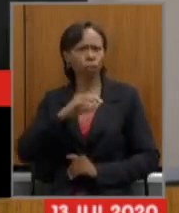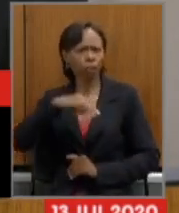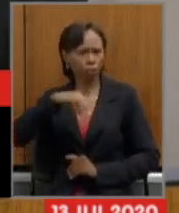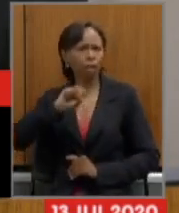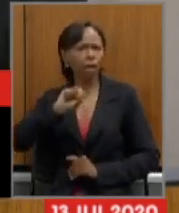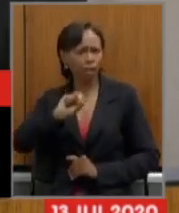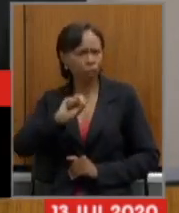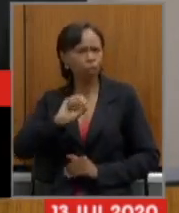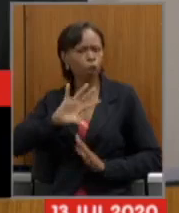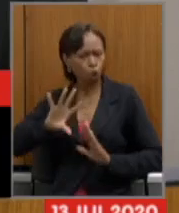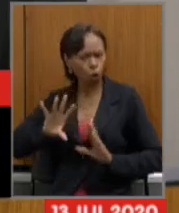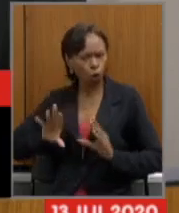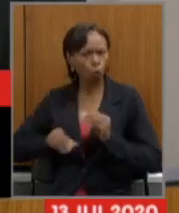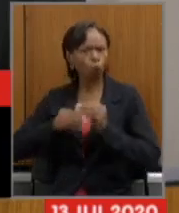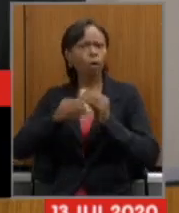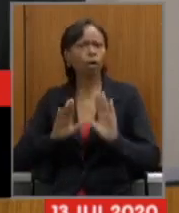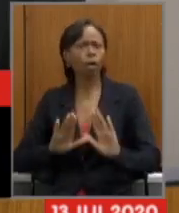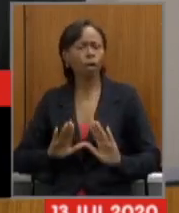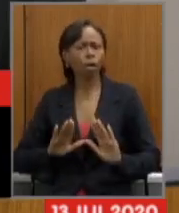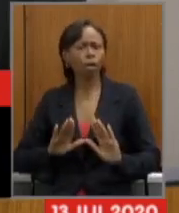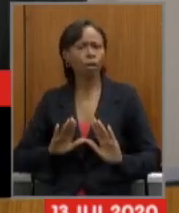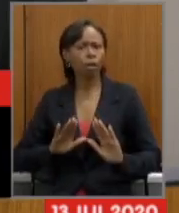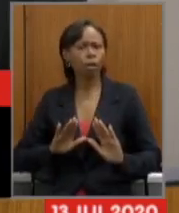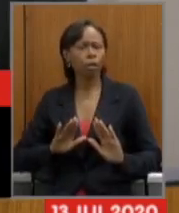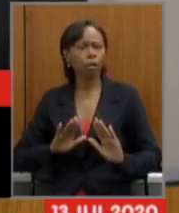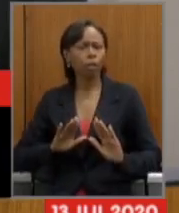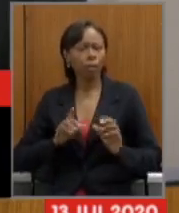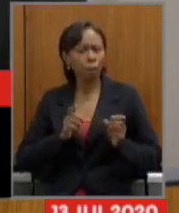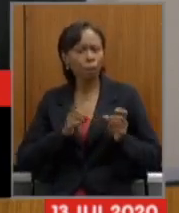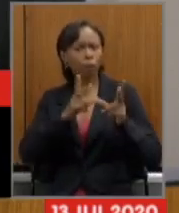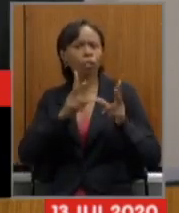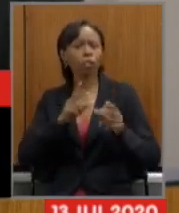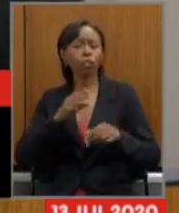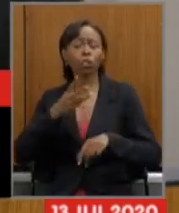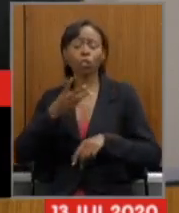exportações de minério mas essa é uma questão federal